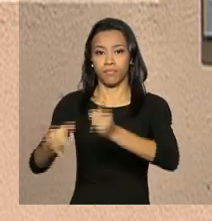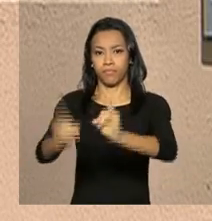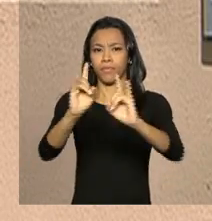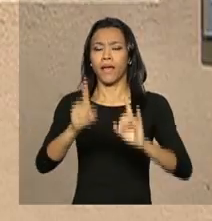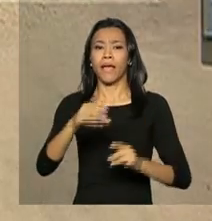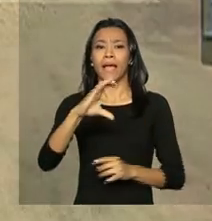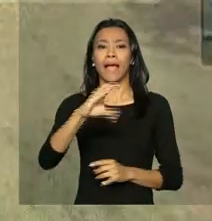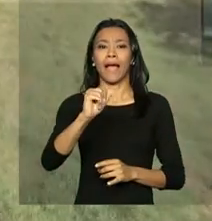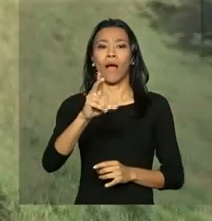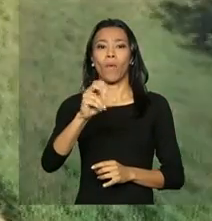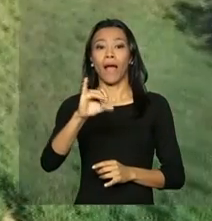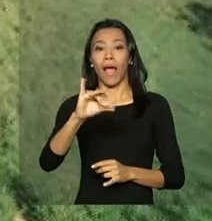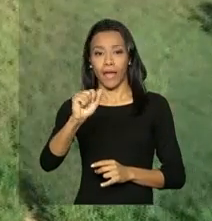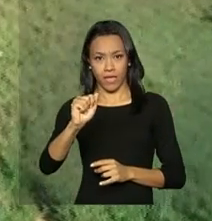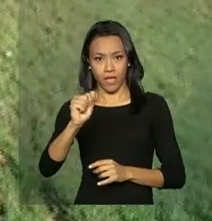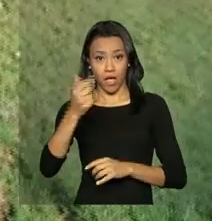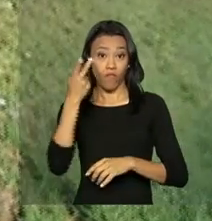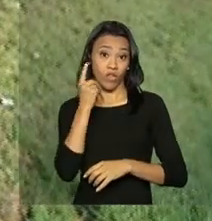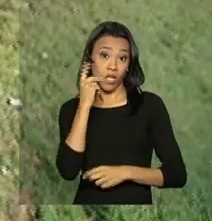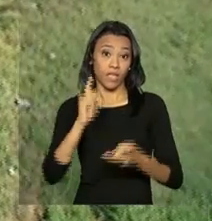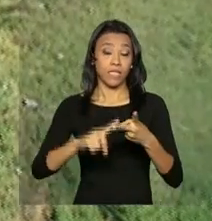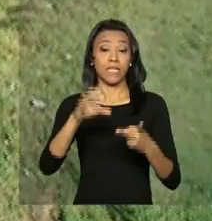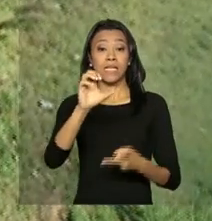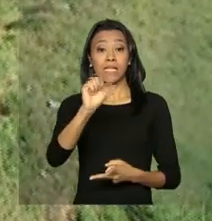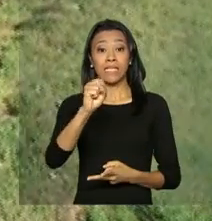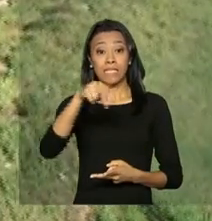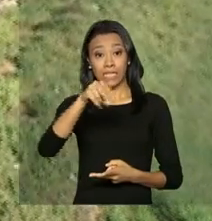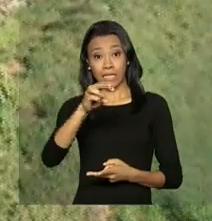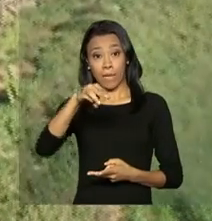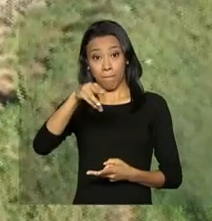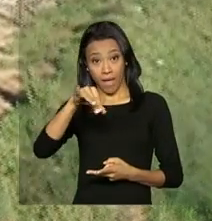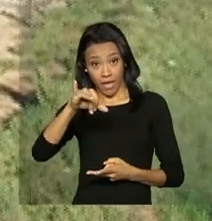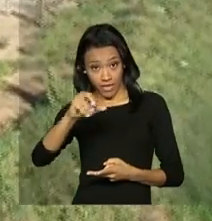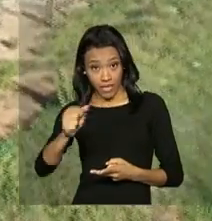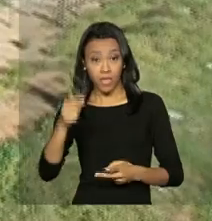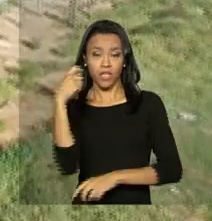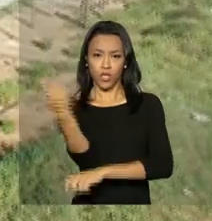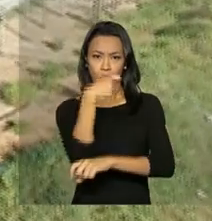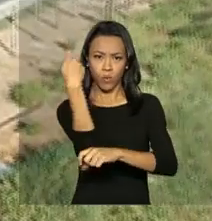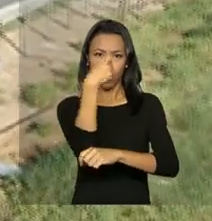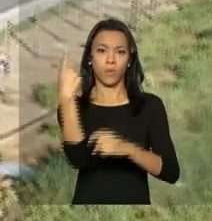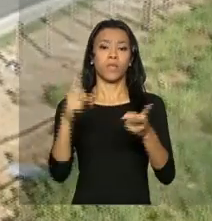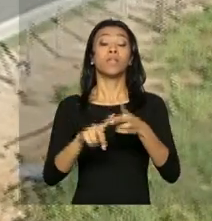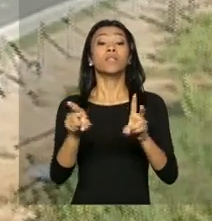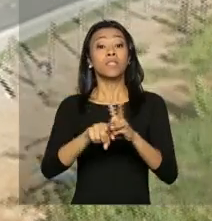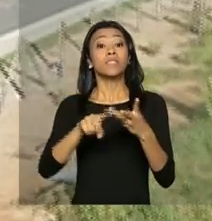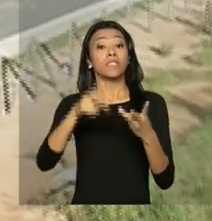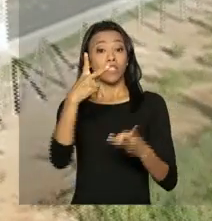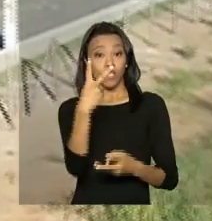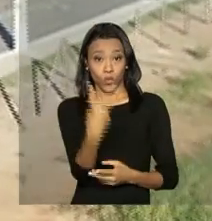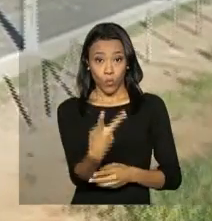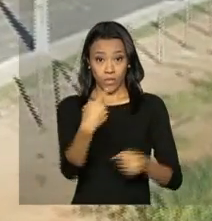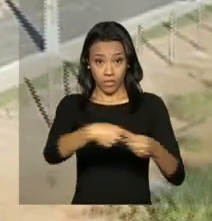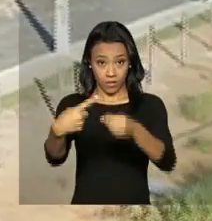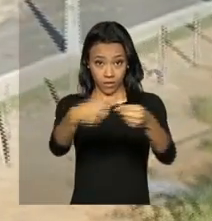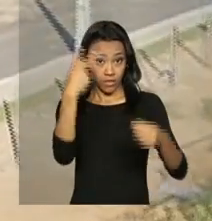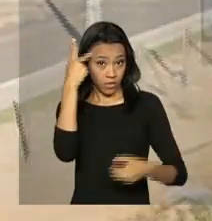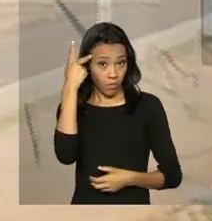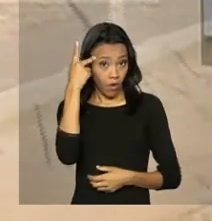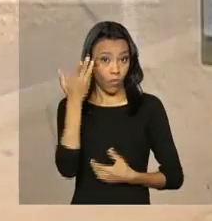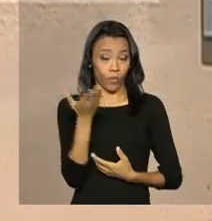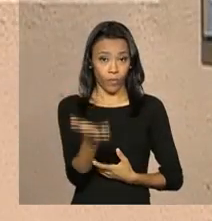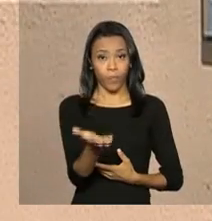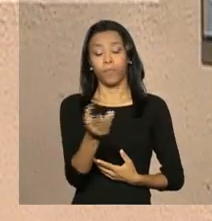Calcaia, no Ceará, Santa Maria, no Rio Grande do Sul, Pirassununga e São Carlos, em São Paulo.